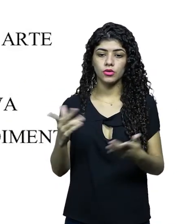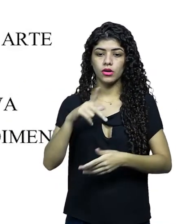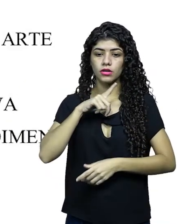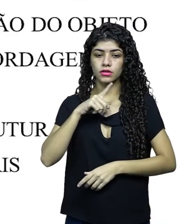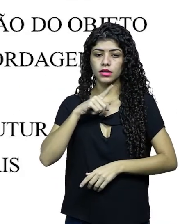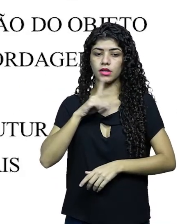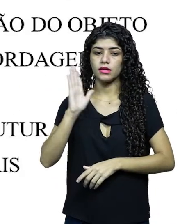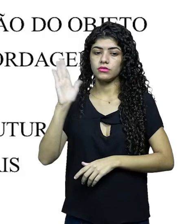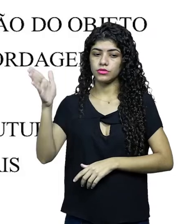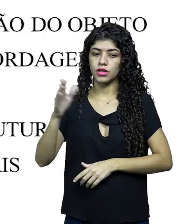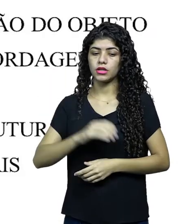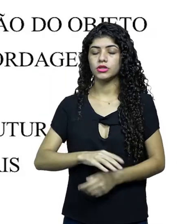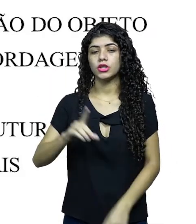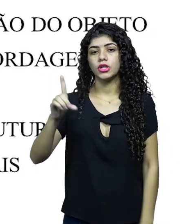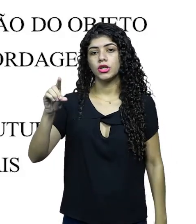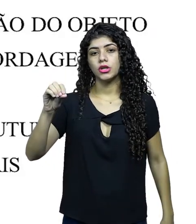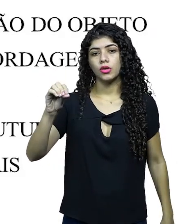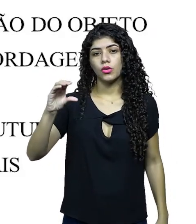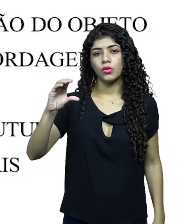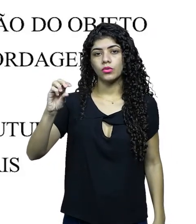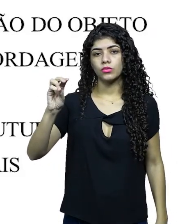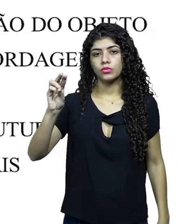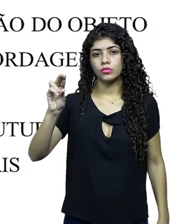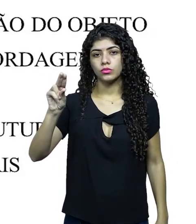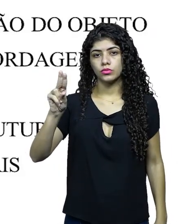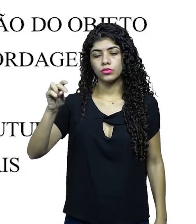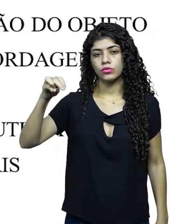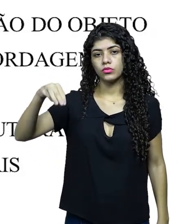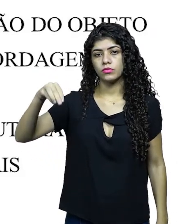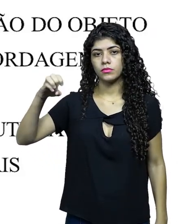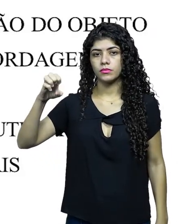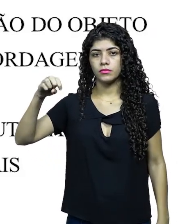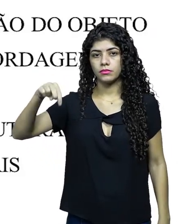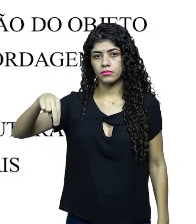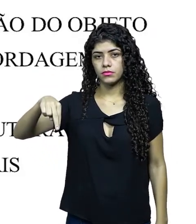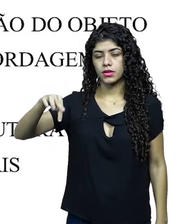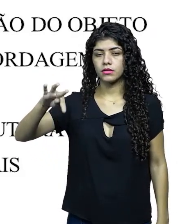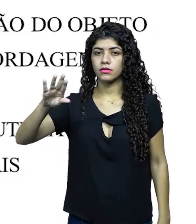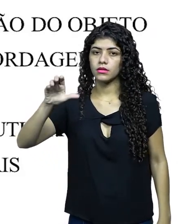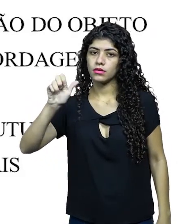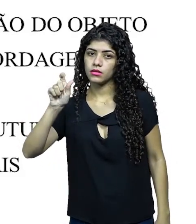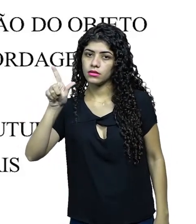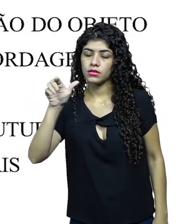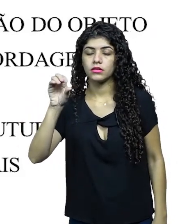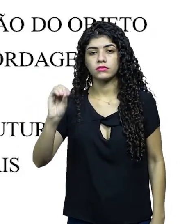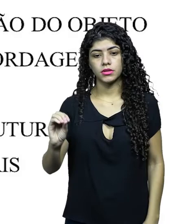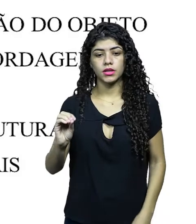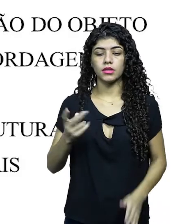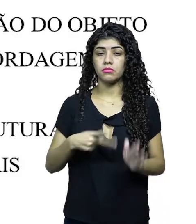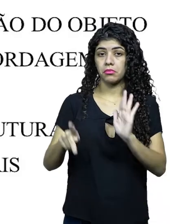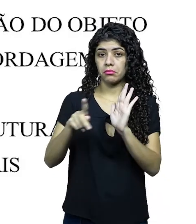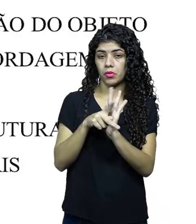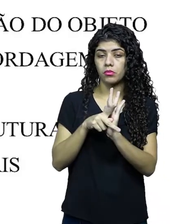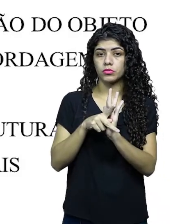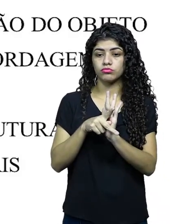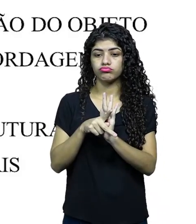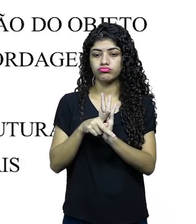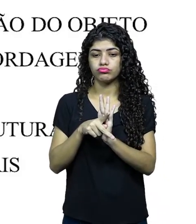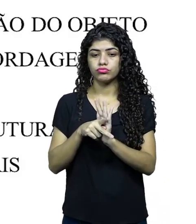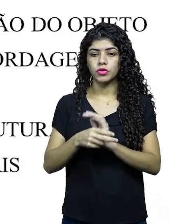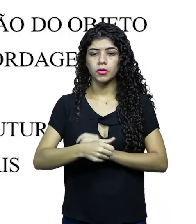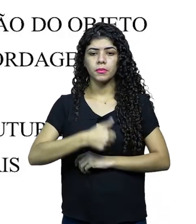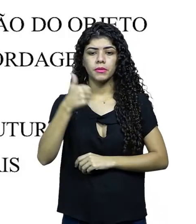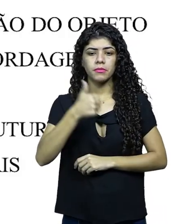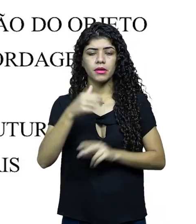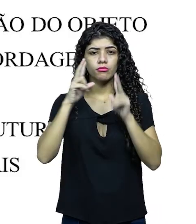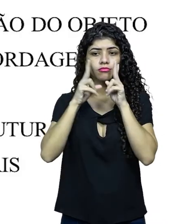slide, a gente já está nos elementos criativos do documentário. Então, aqui é bem particular. O primeiro